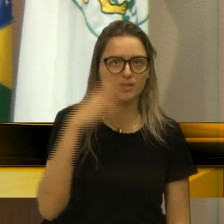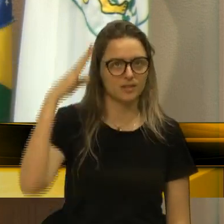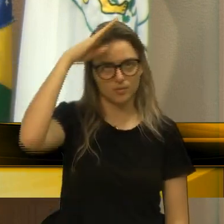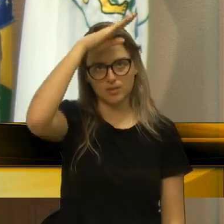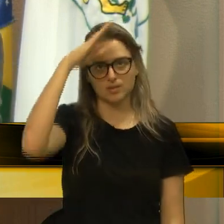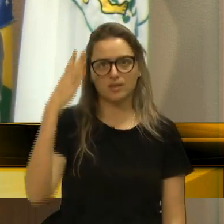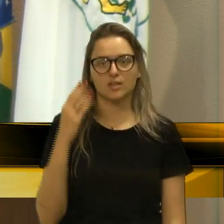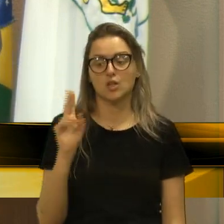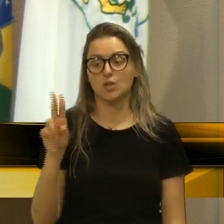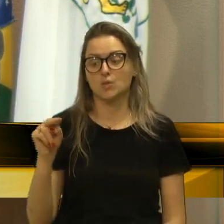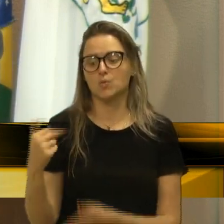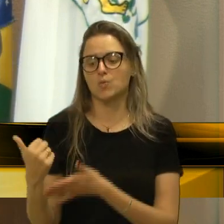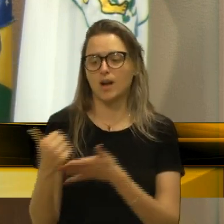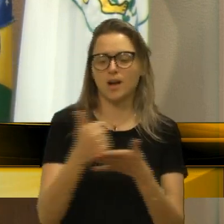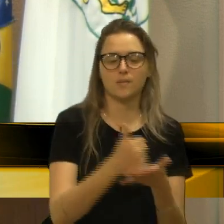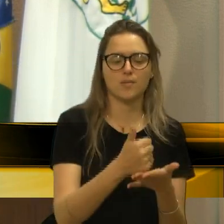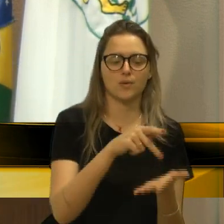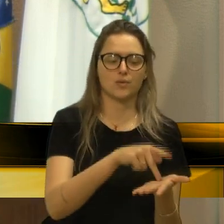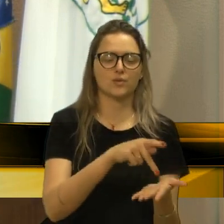nunca foi do lado do Bolsonaro.